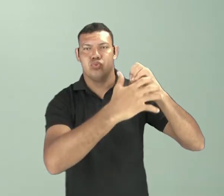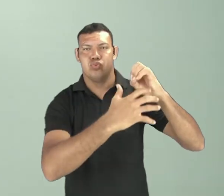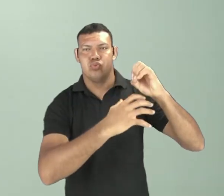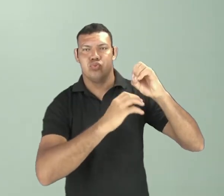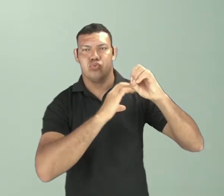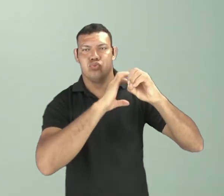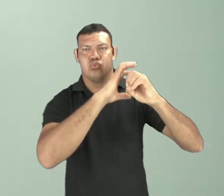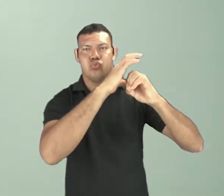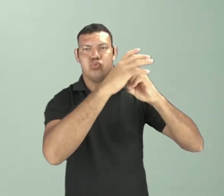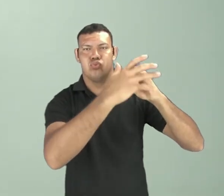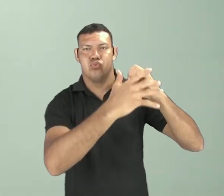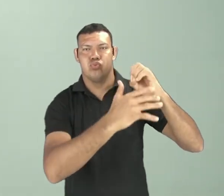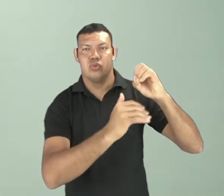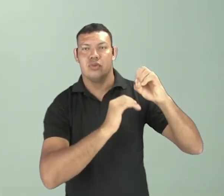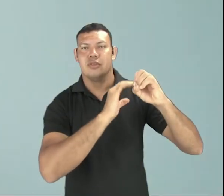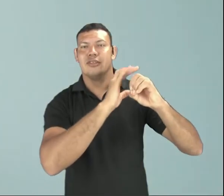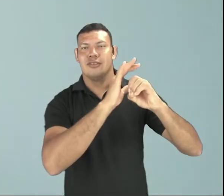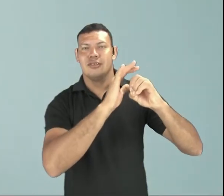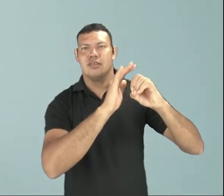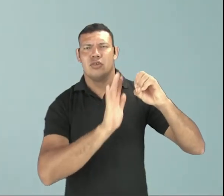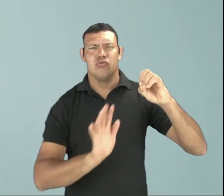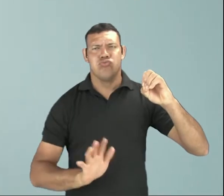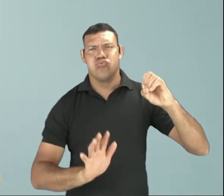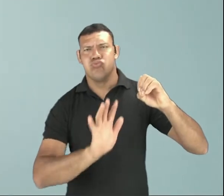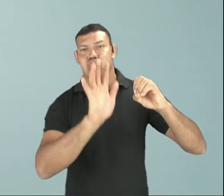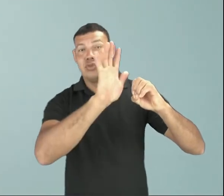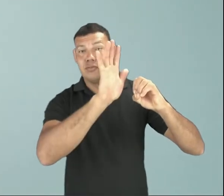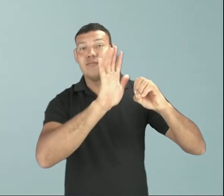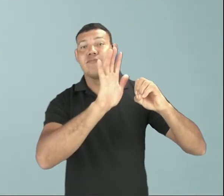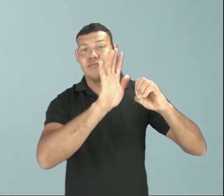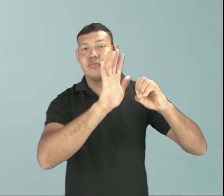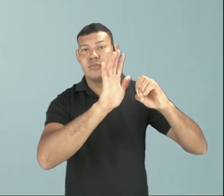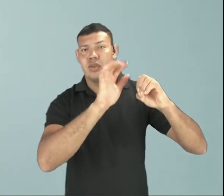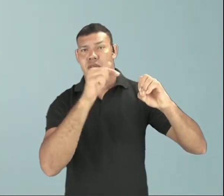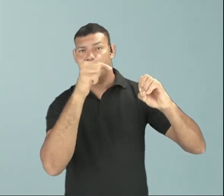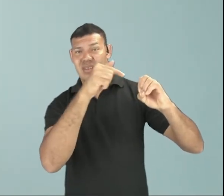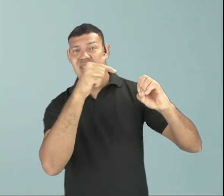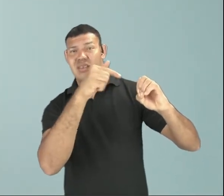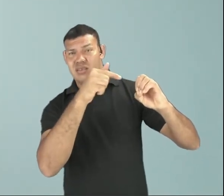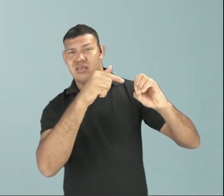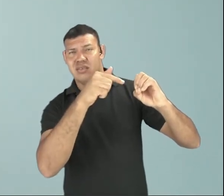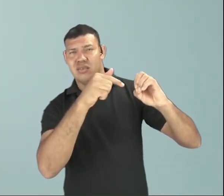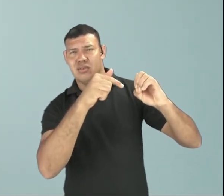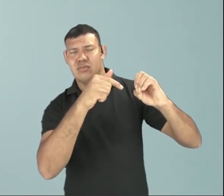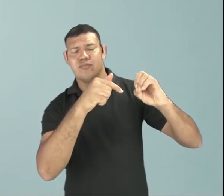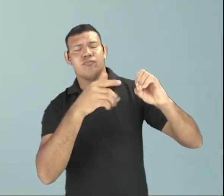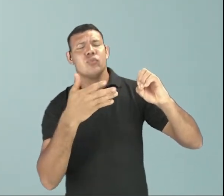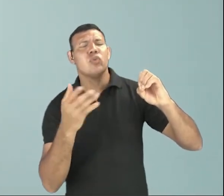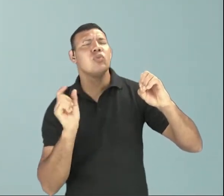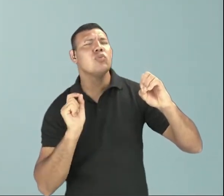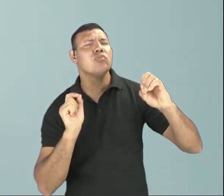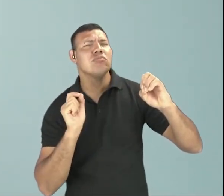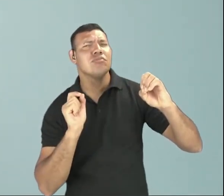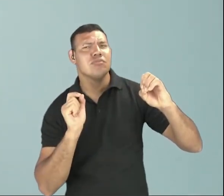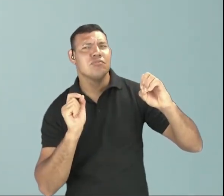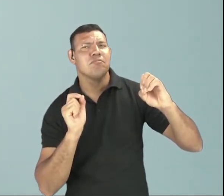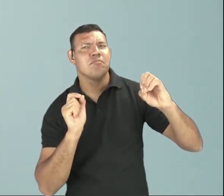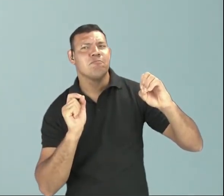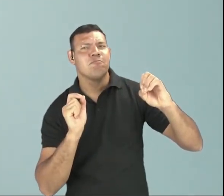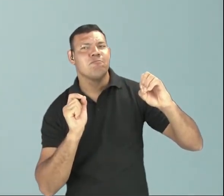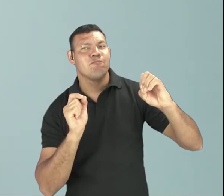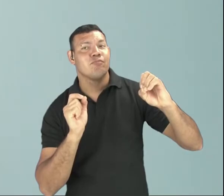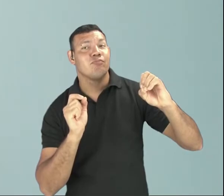E aí, esse gás carbônico presente na nossa atmosfera, ele vai